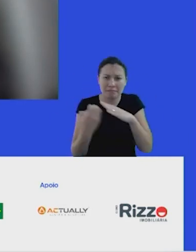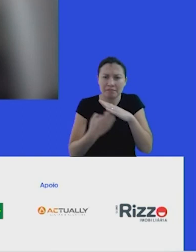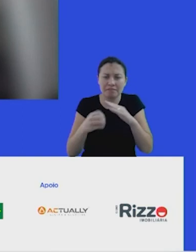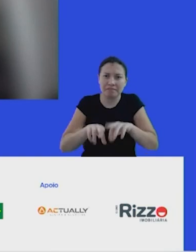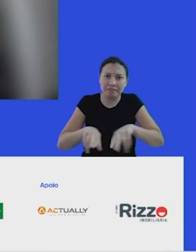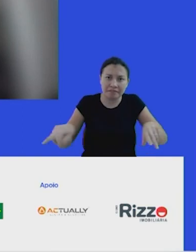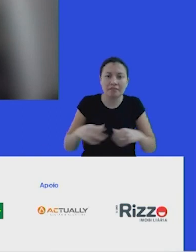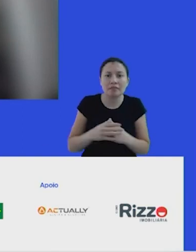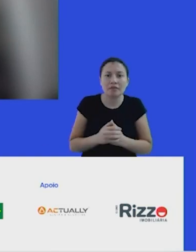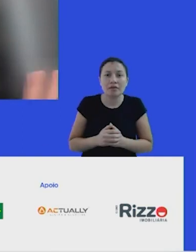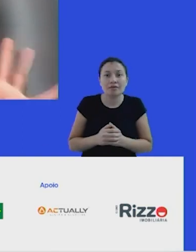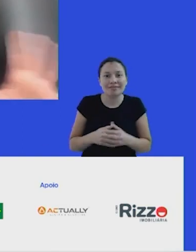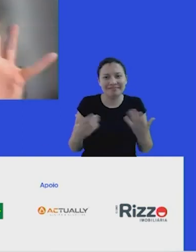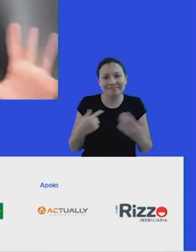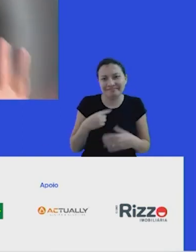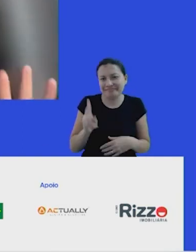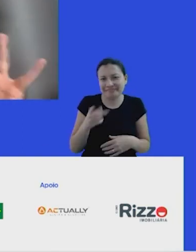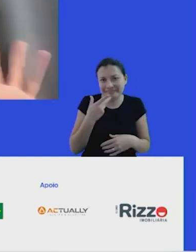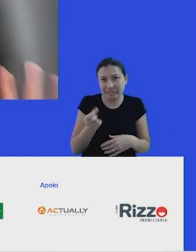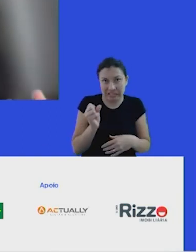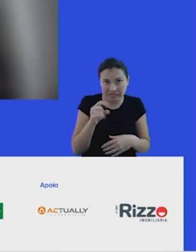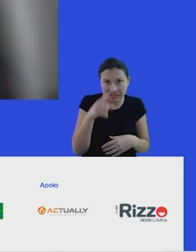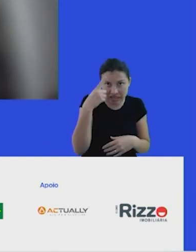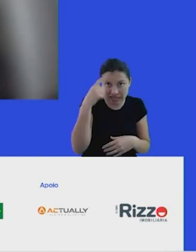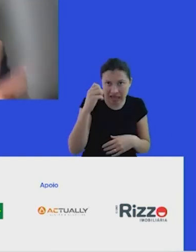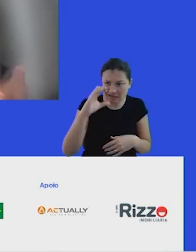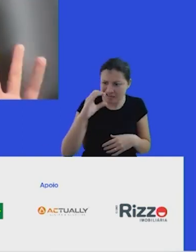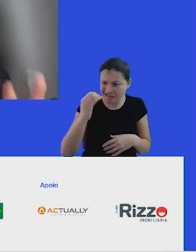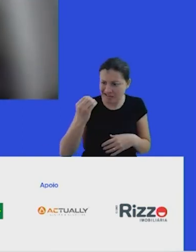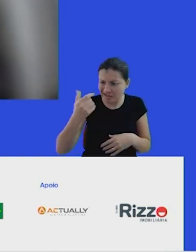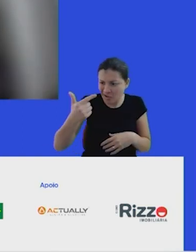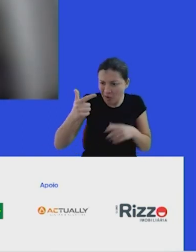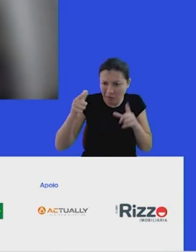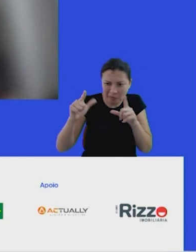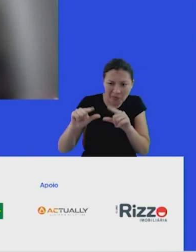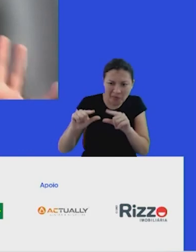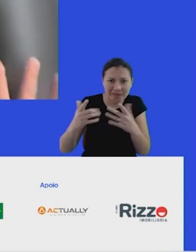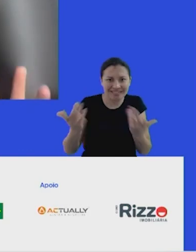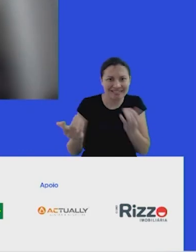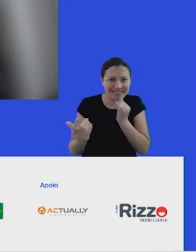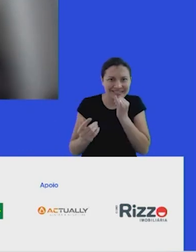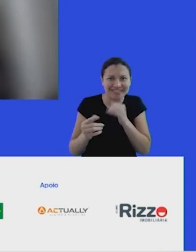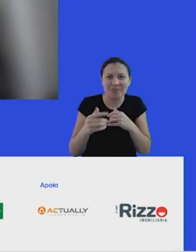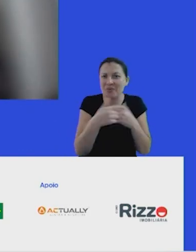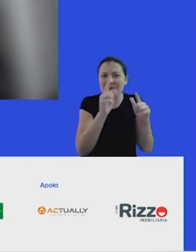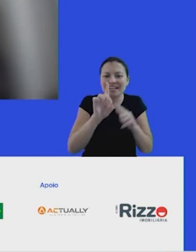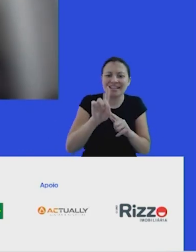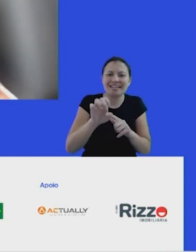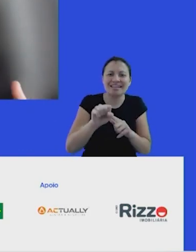Então, eu sempre falo, gente, se você tem uma ideia para descarbonizar alguma coisa, procura, porque tem